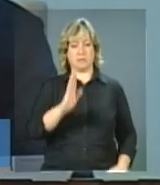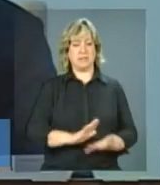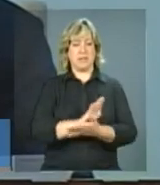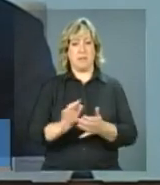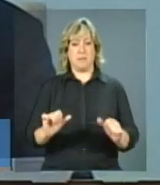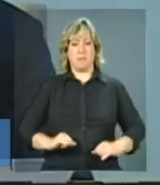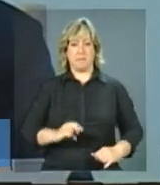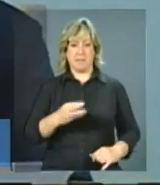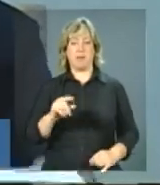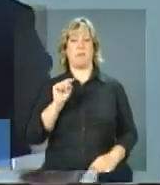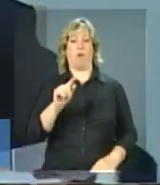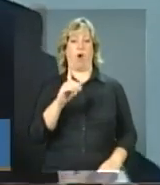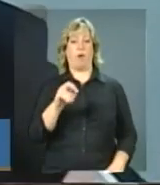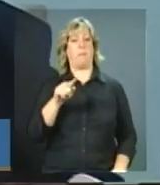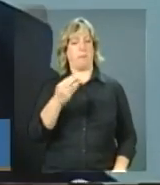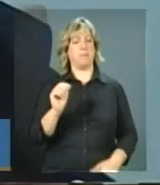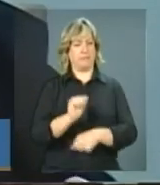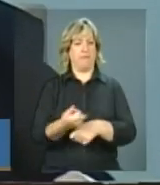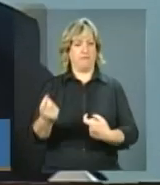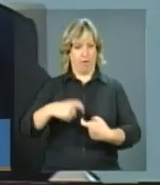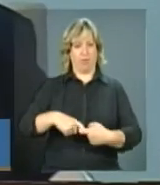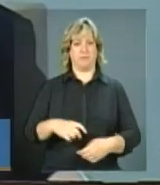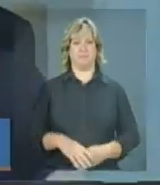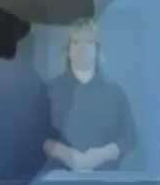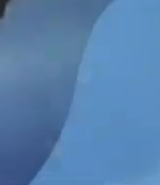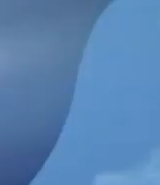.gov.br. Nós voltamos já já.